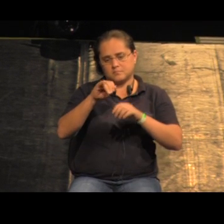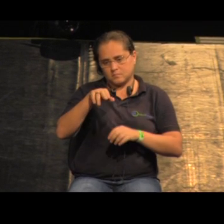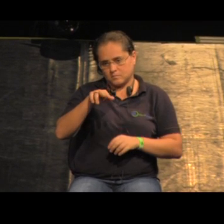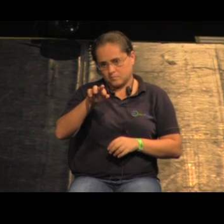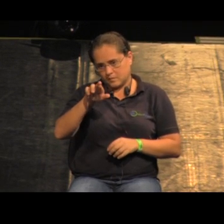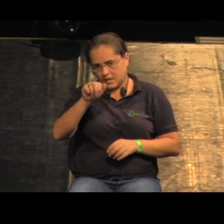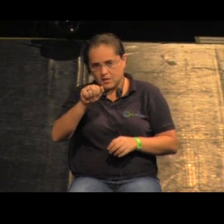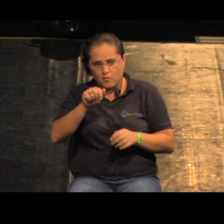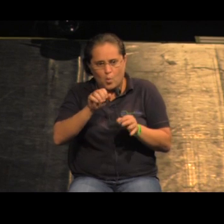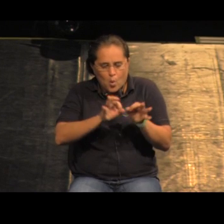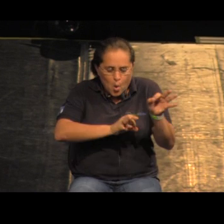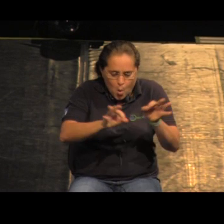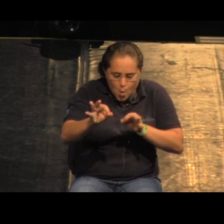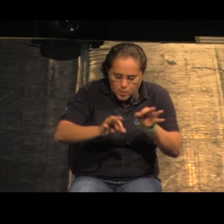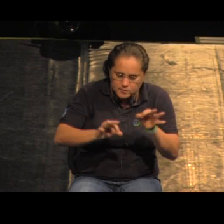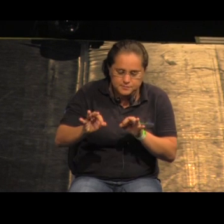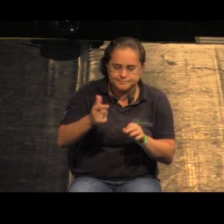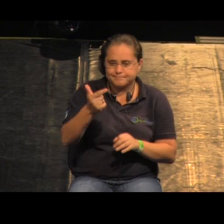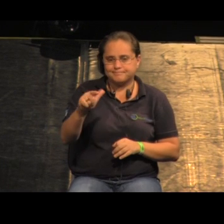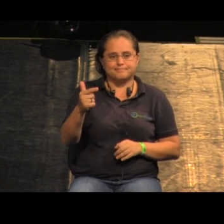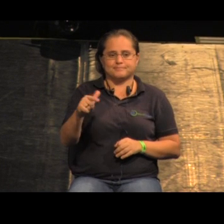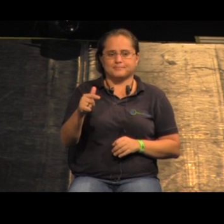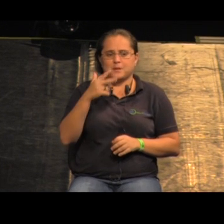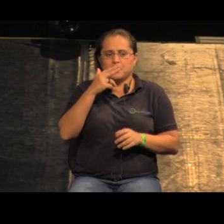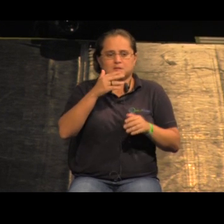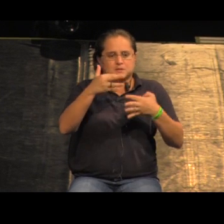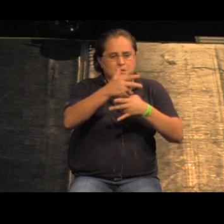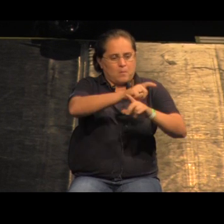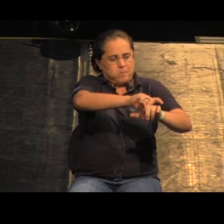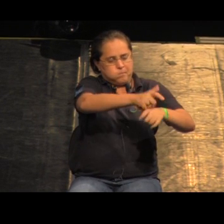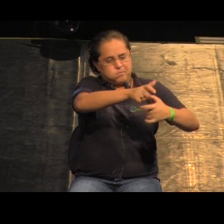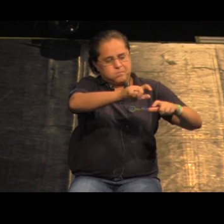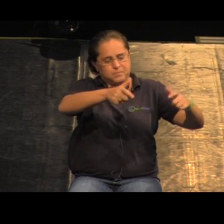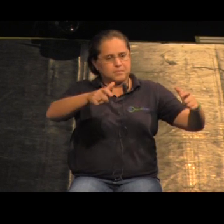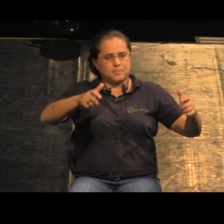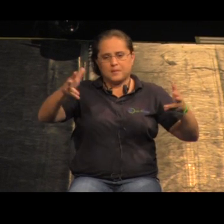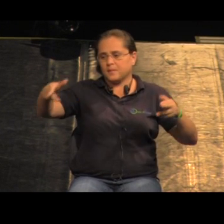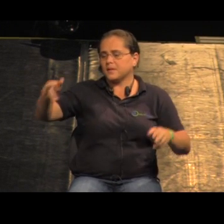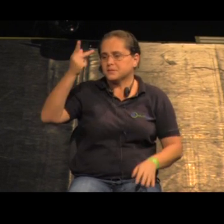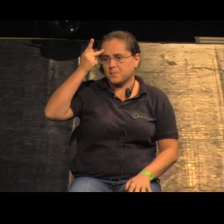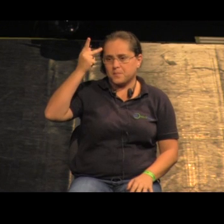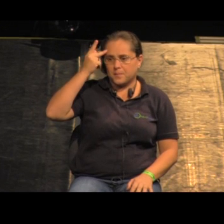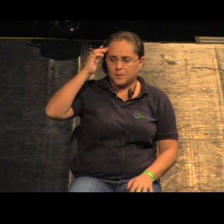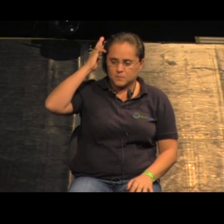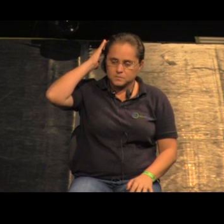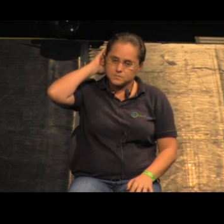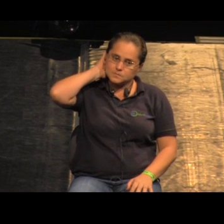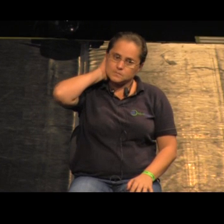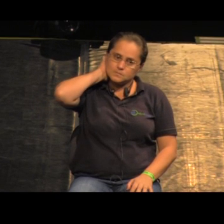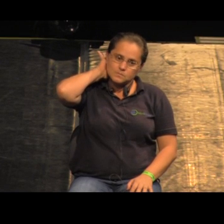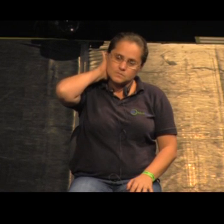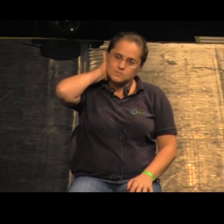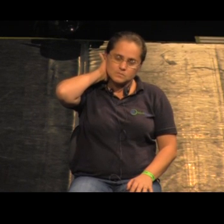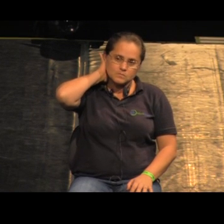ao invés de organizar o crescimento da cidade, ela corre atrás de uma cidade que está crescendo, foi a história de São Paulo, e aqui não é diferente.